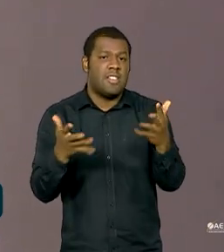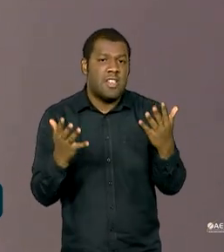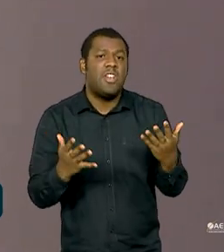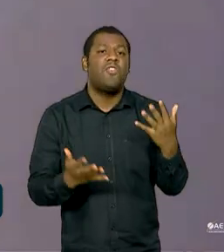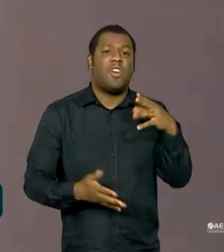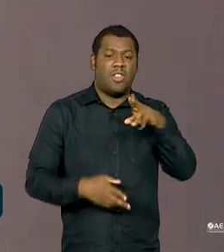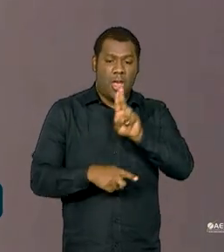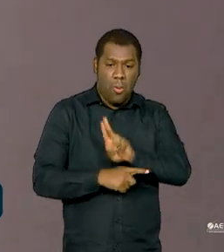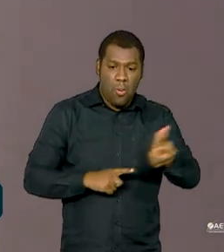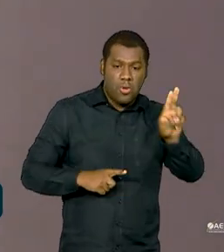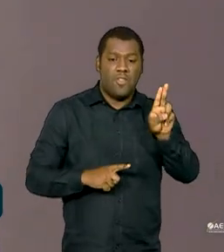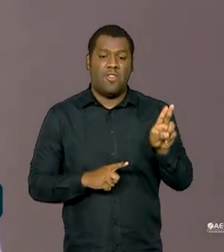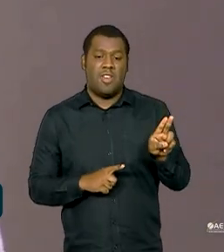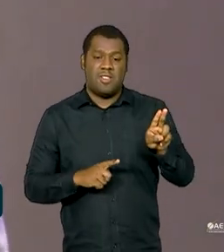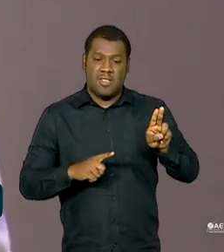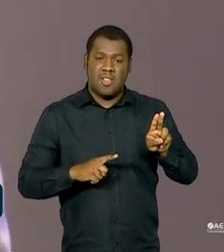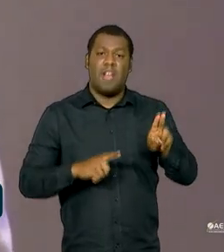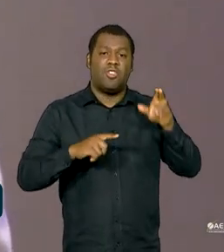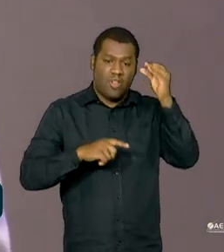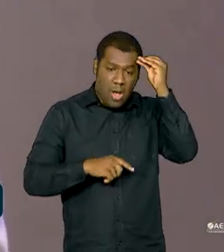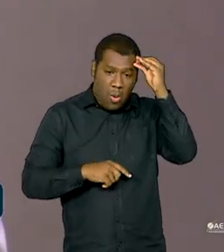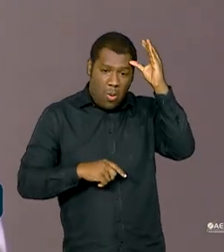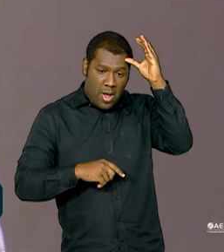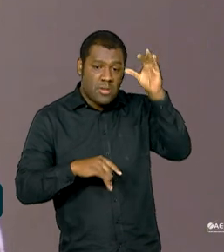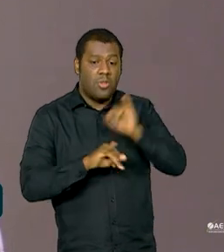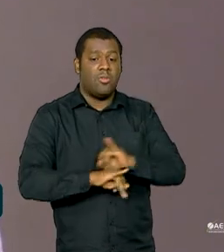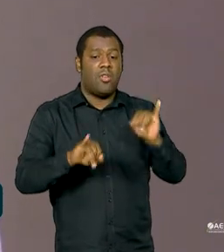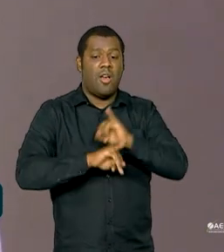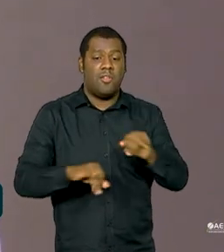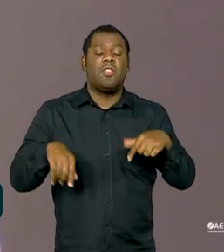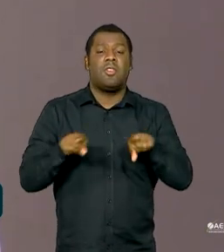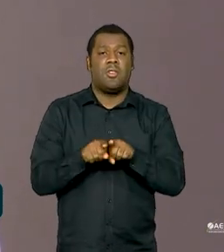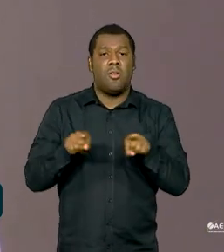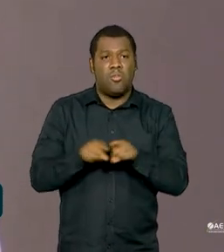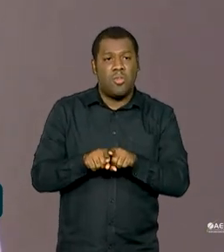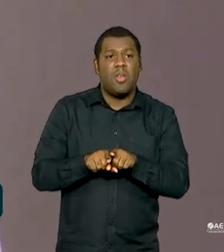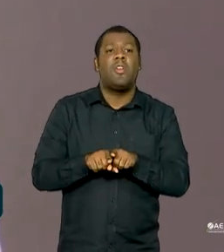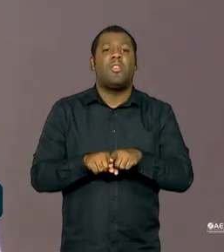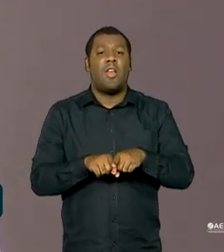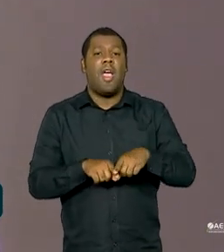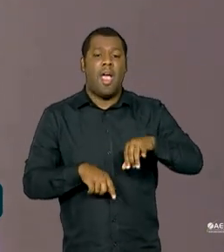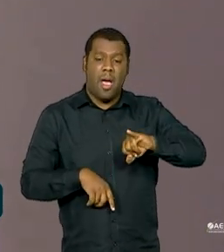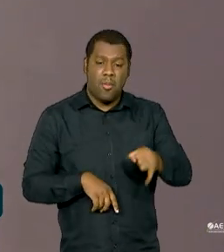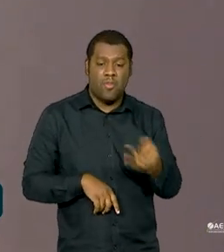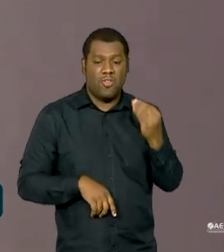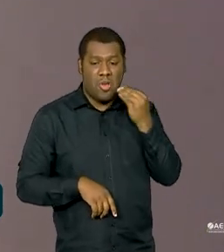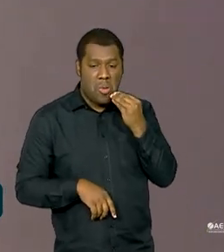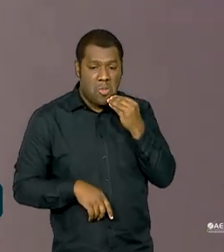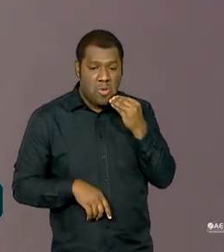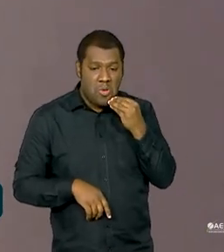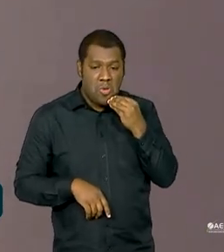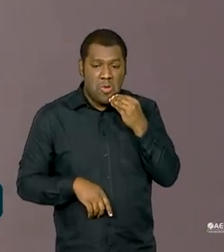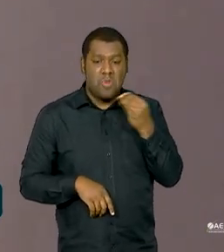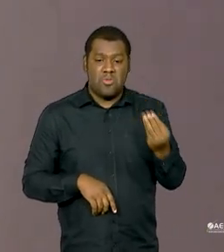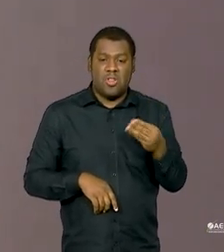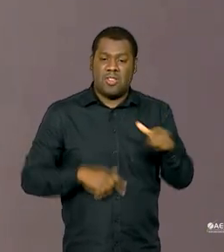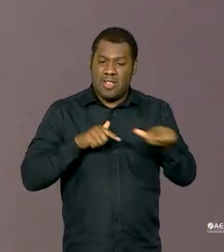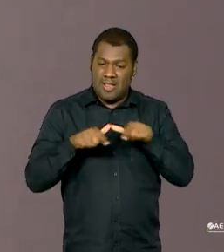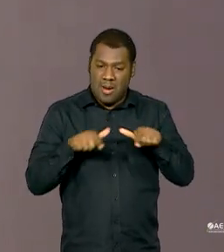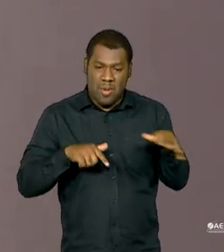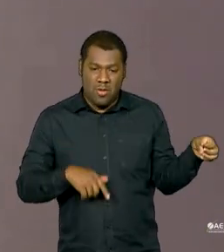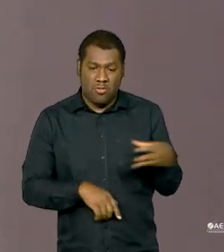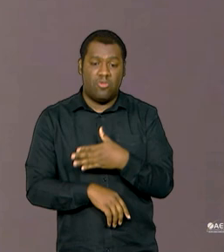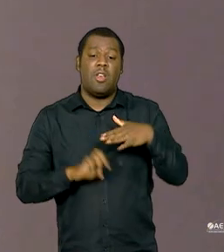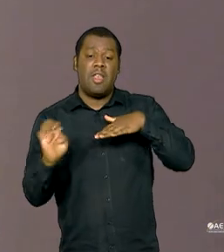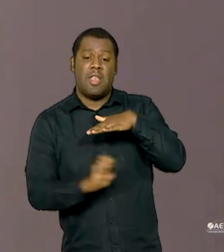pesquisa a produzir conhecimento. Além disso, o desenvolvimento da indústria espacial criou oportunidades para novas startups e empresas